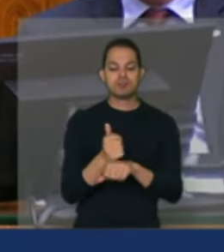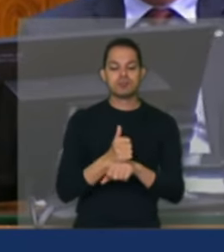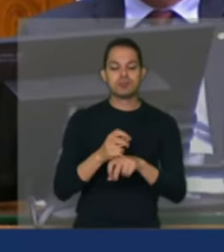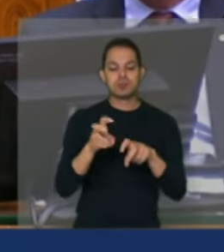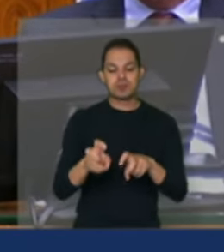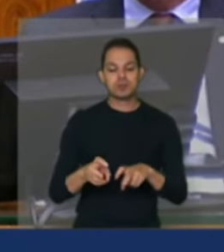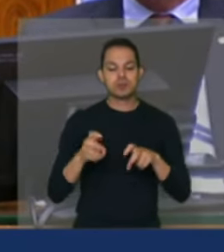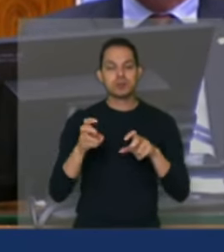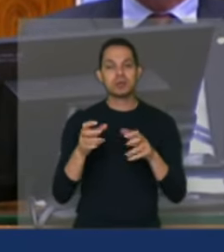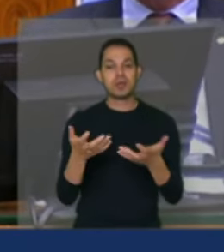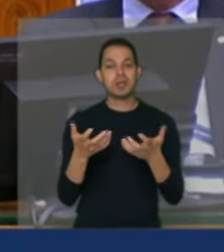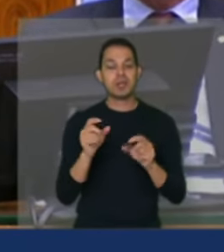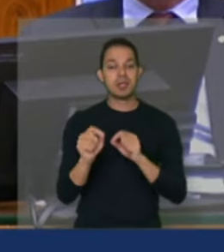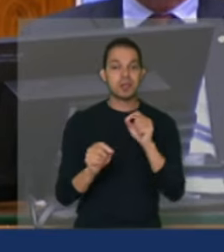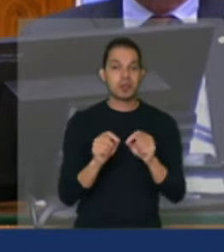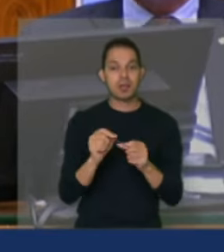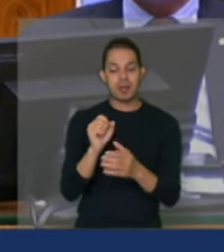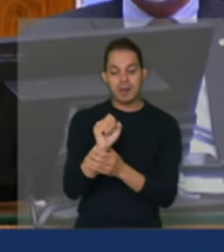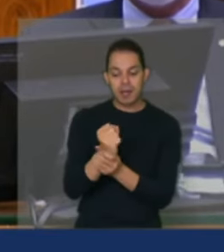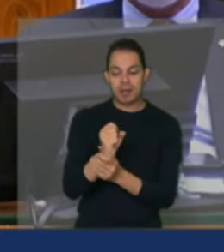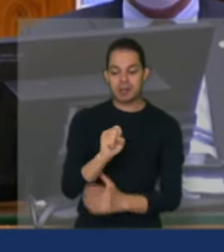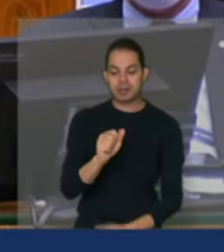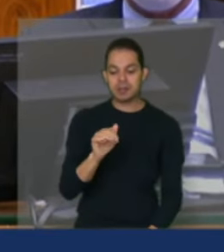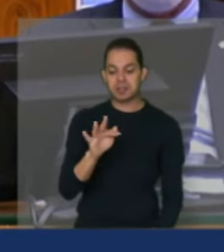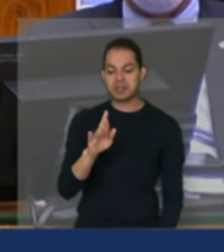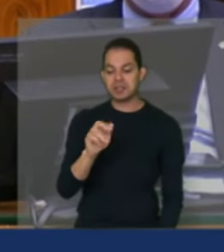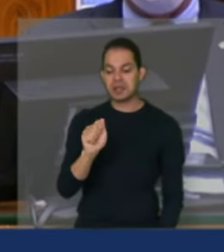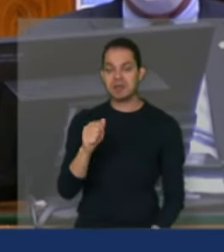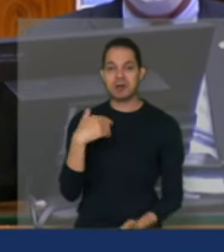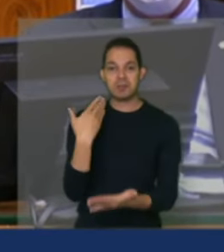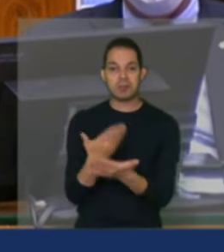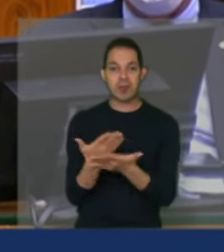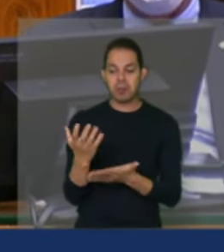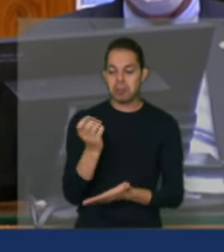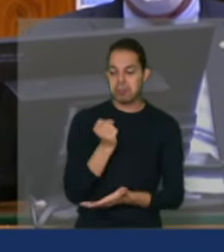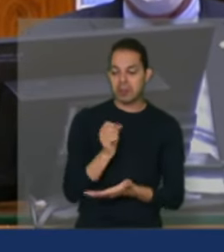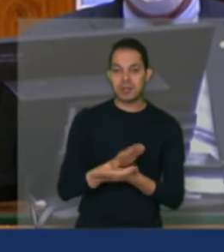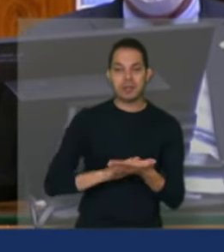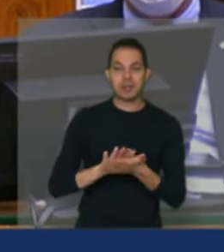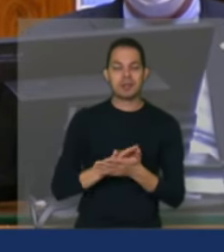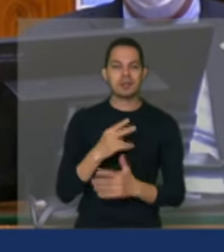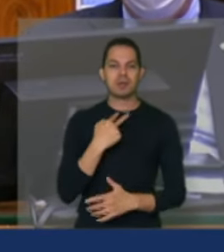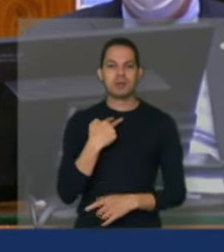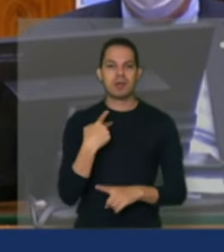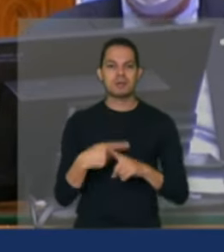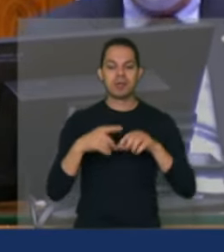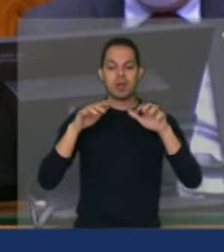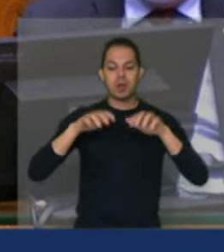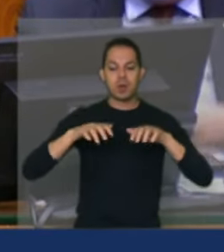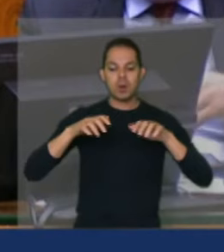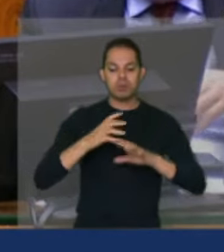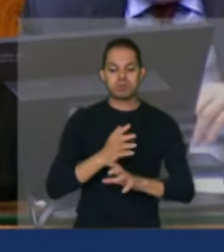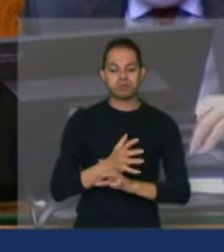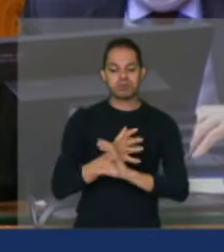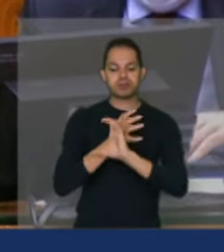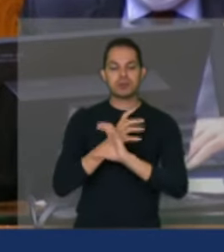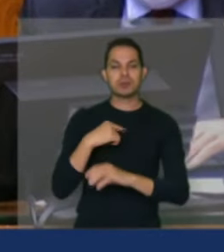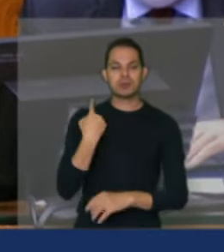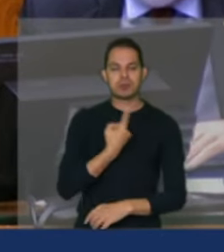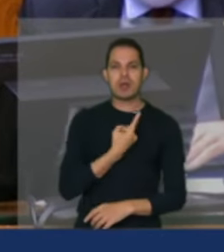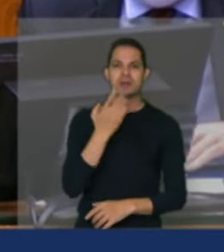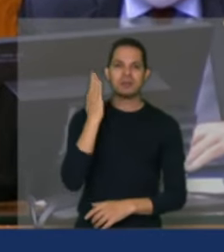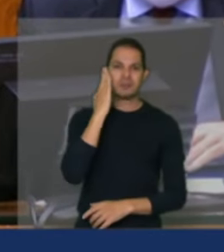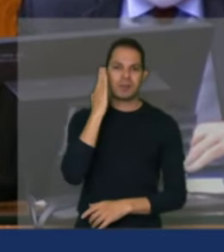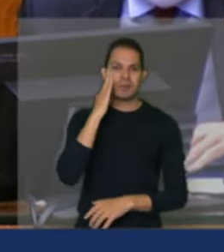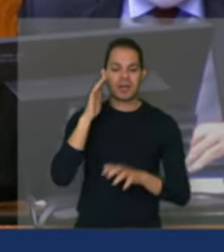porque estão sem receber o Garantia Safra. Não pode por conta de um índice de chuva que nós do sertão nordestino sabemos que a